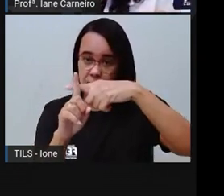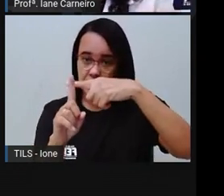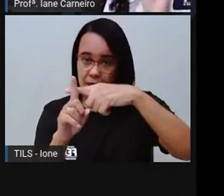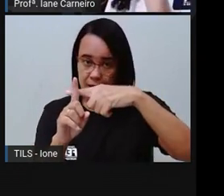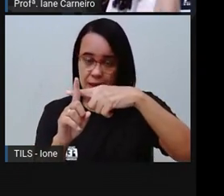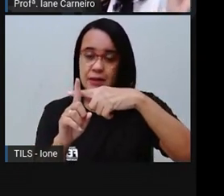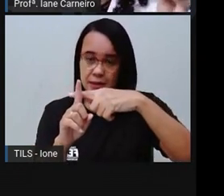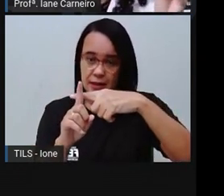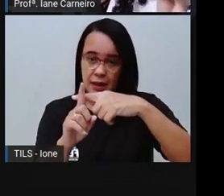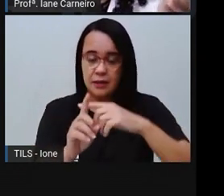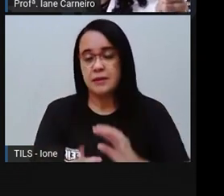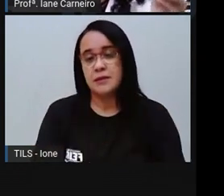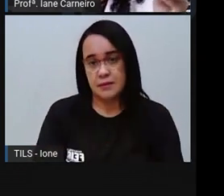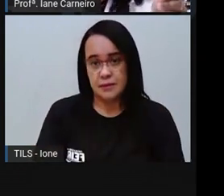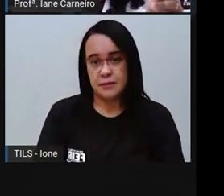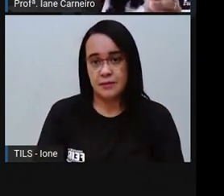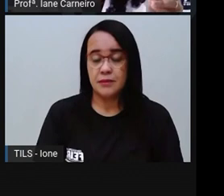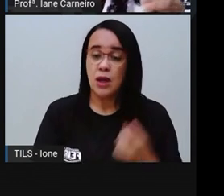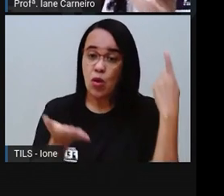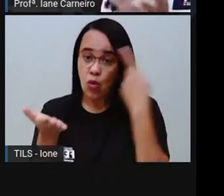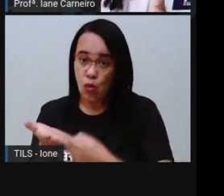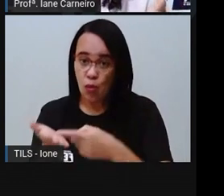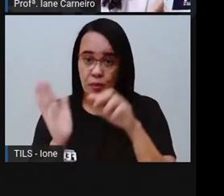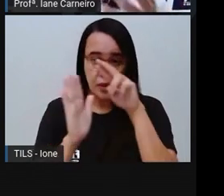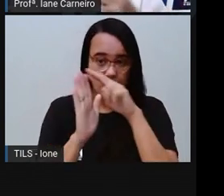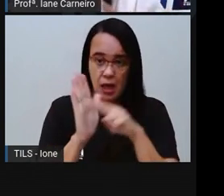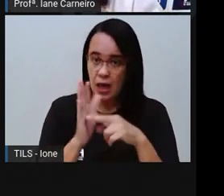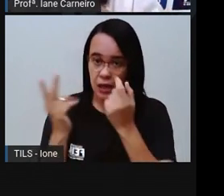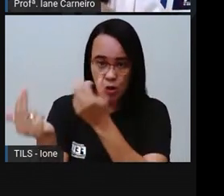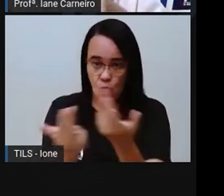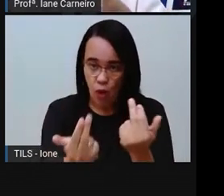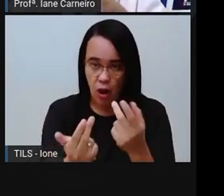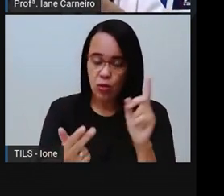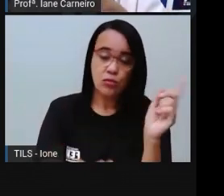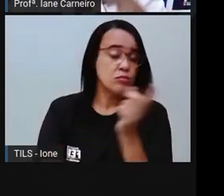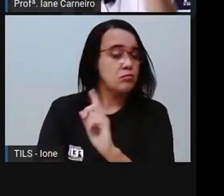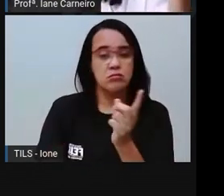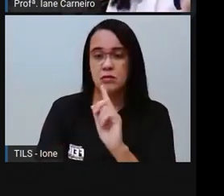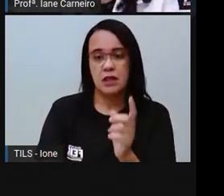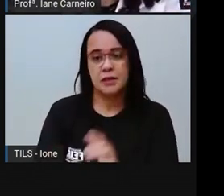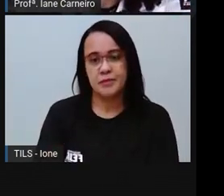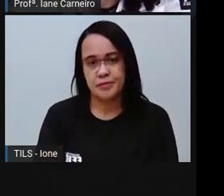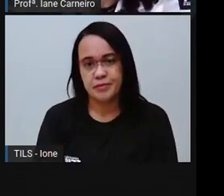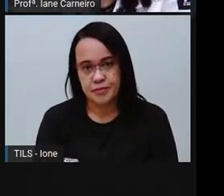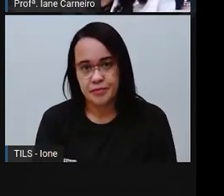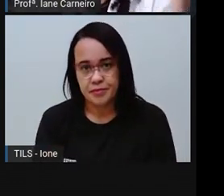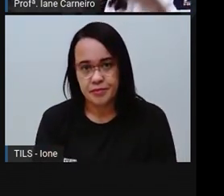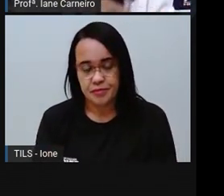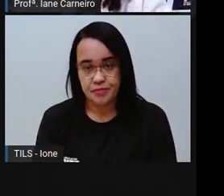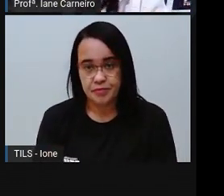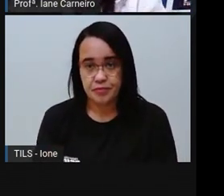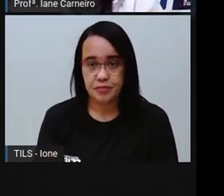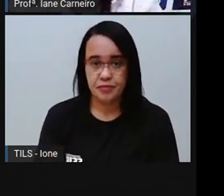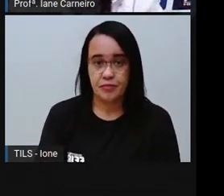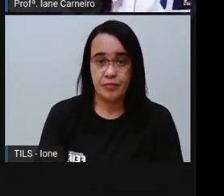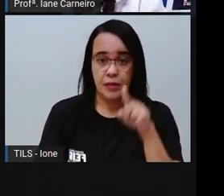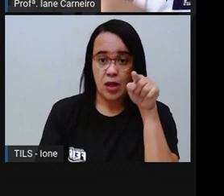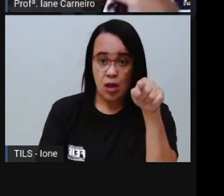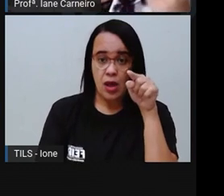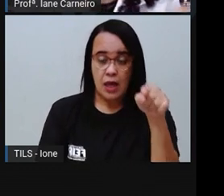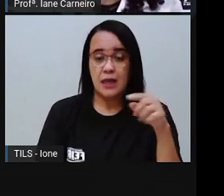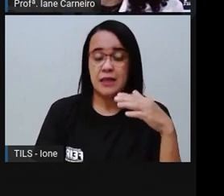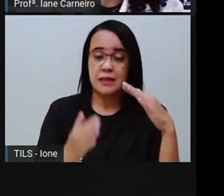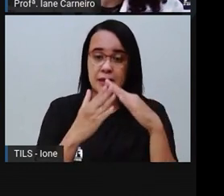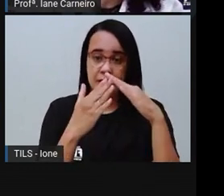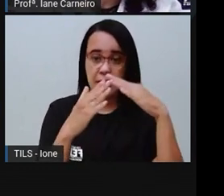mesmas regras, os mesmos combinados, tá certo? Então, por exemplo, nessa igreja aqui tem pastor, né?